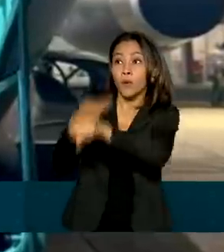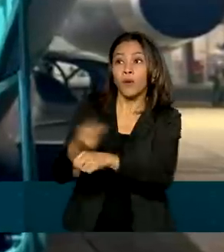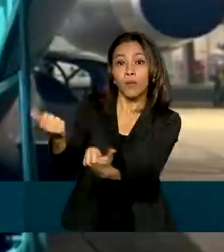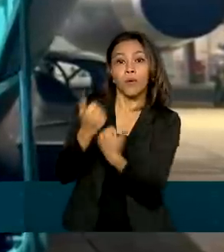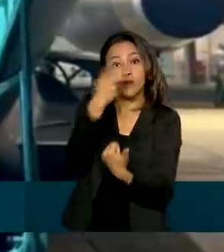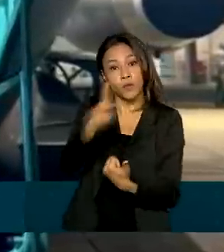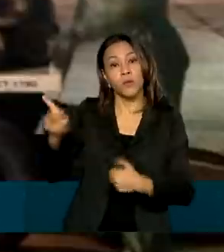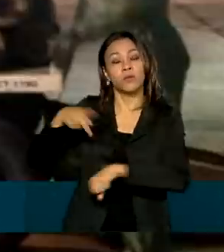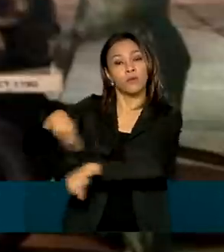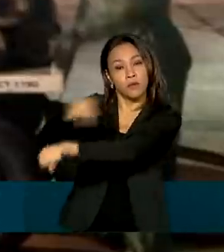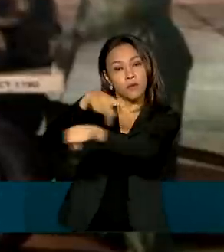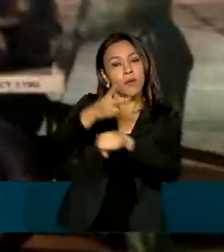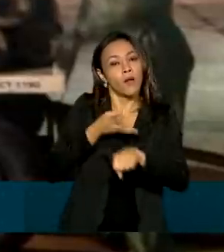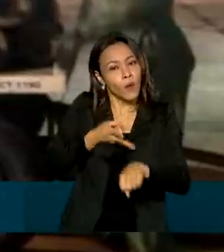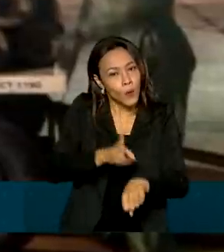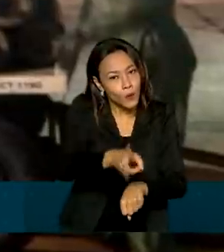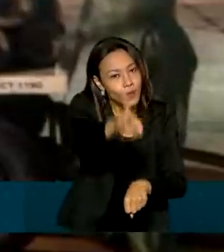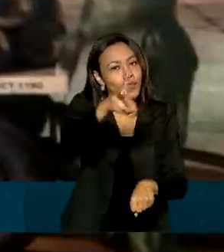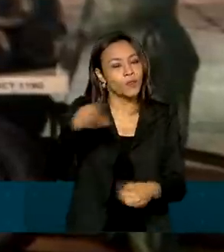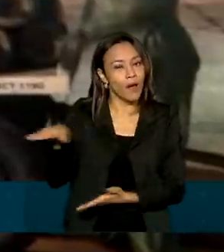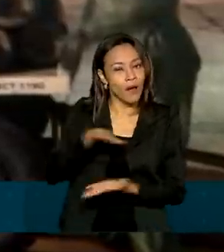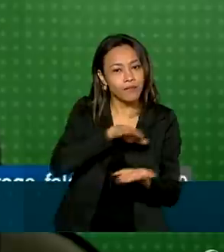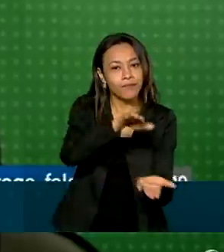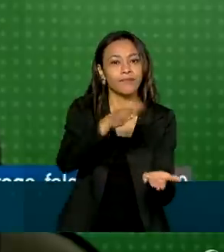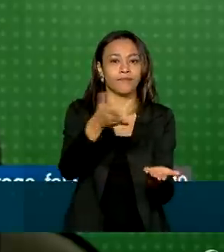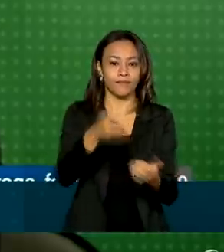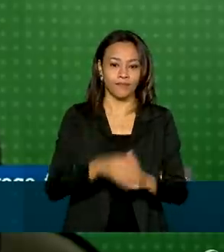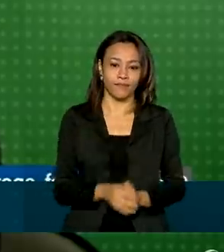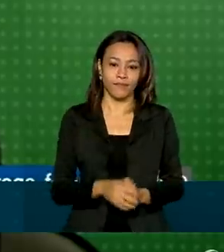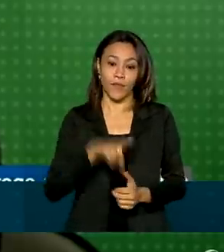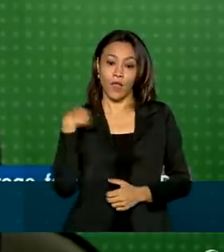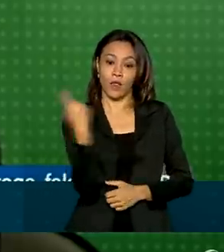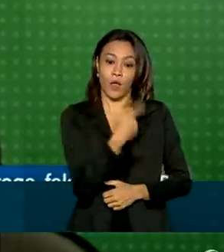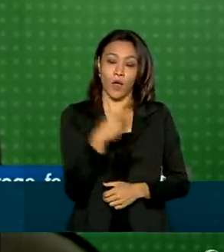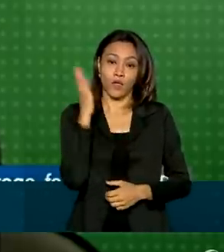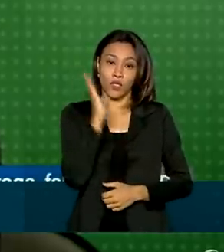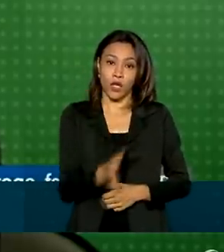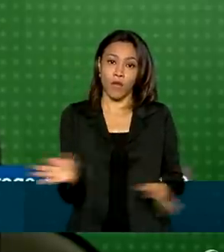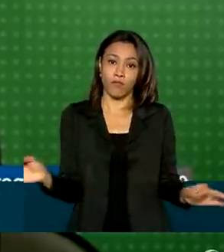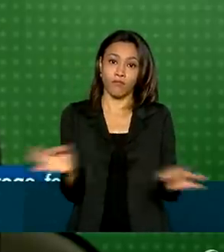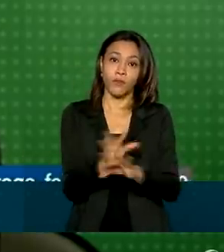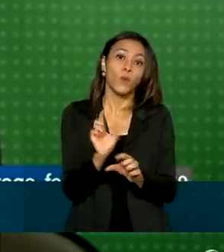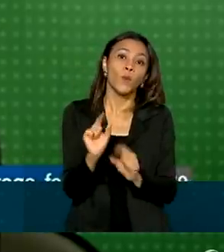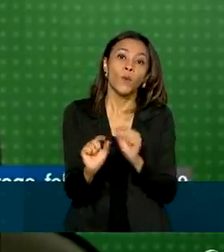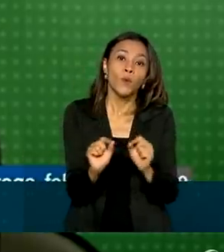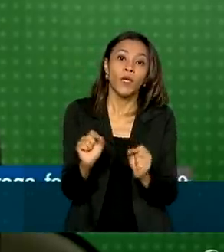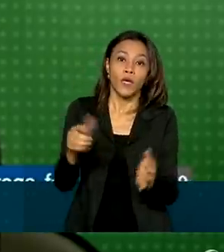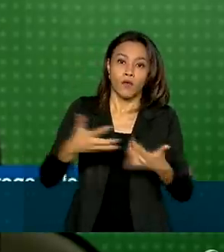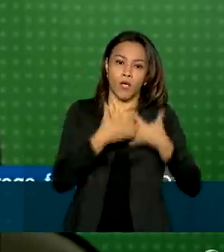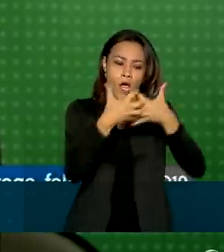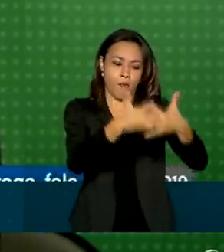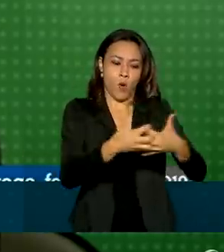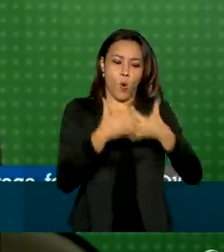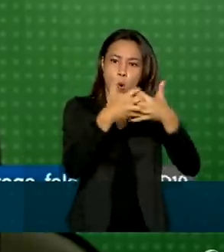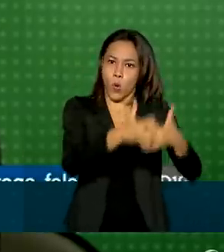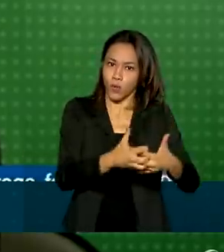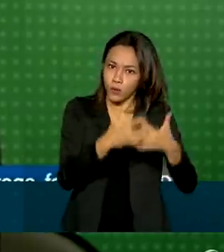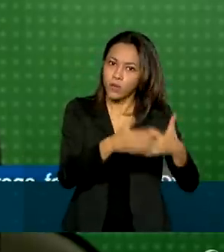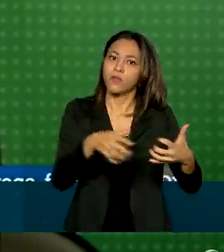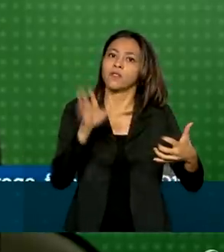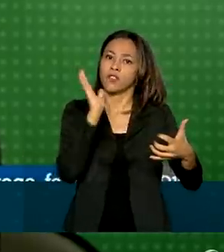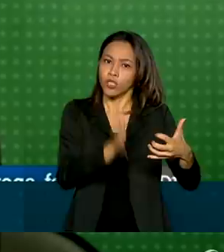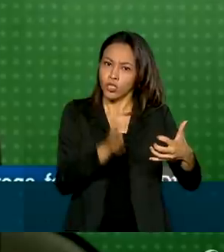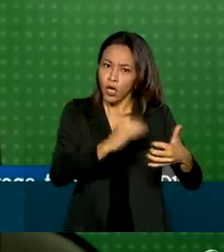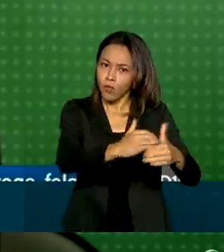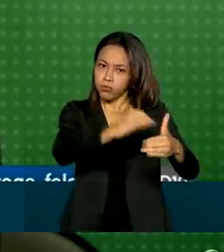para continuar o transporte desse insumo. Nós já providenciamos uma importação de caminhões, de caminhões usados.